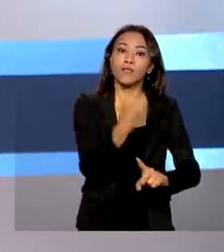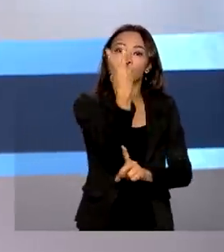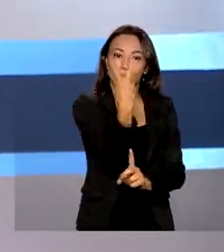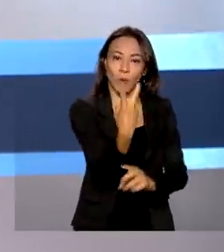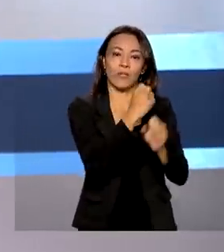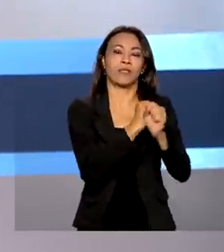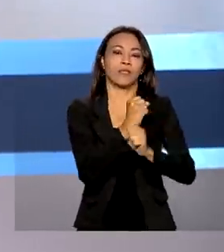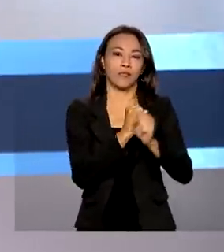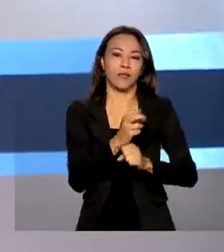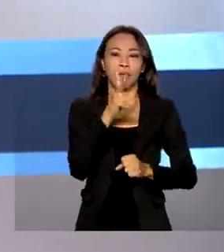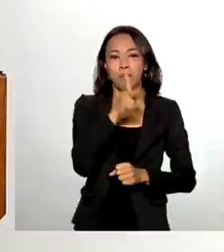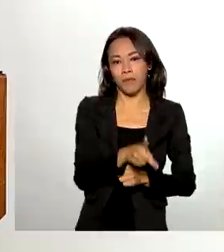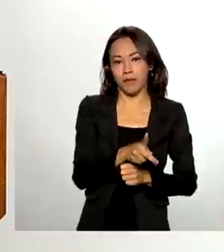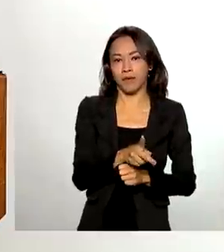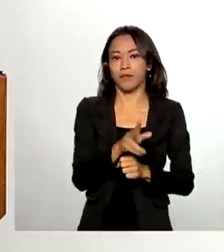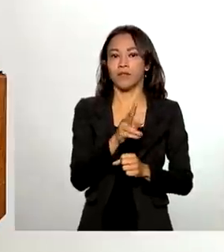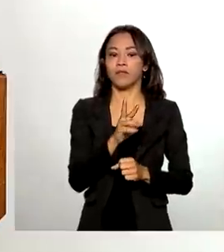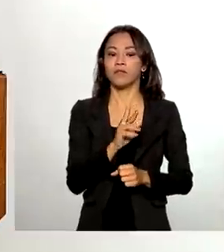comando da PGR.